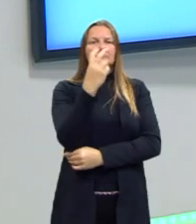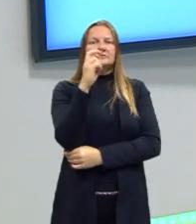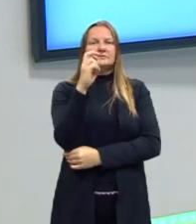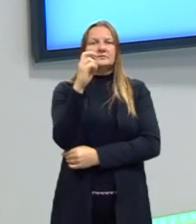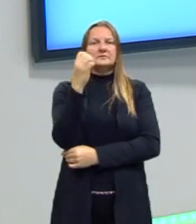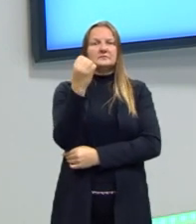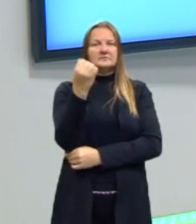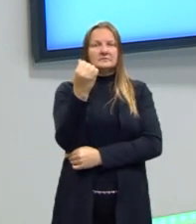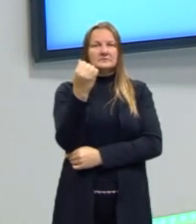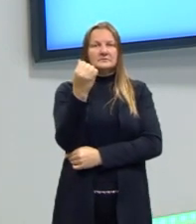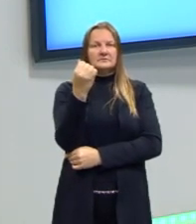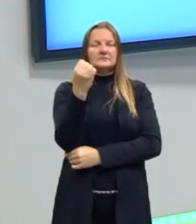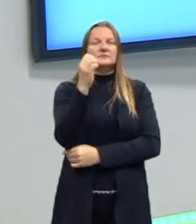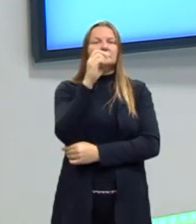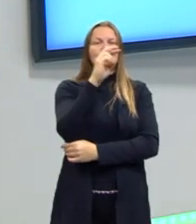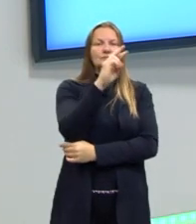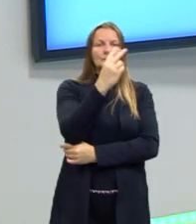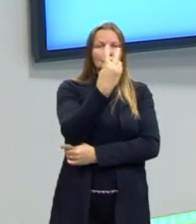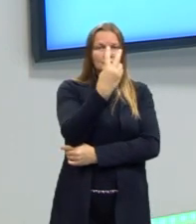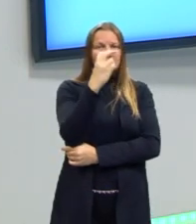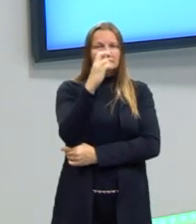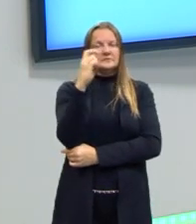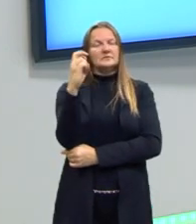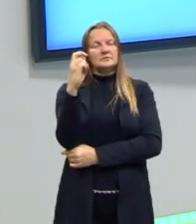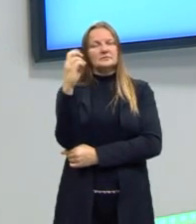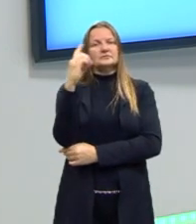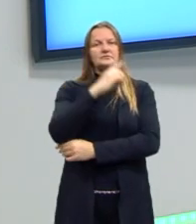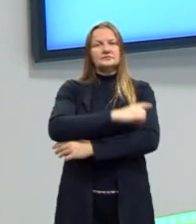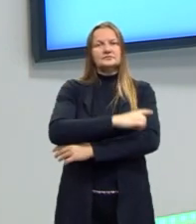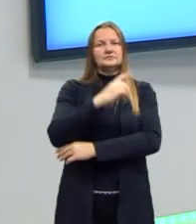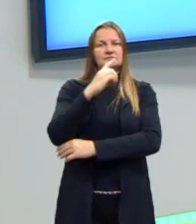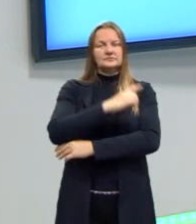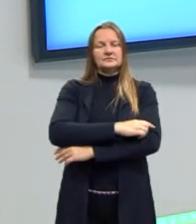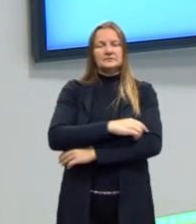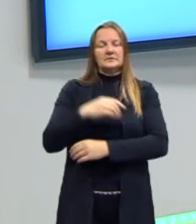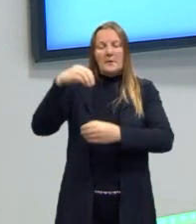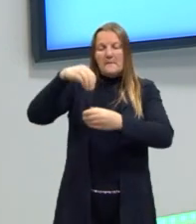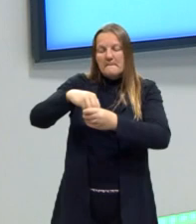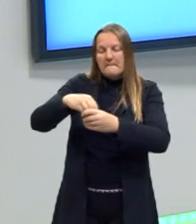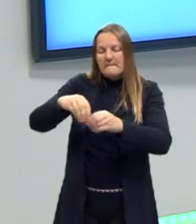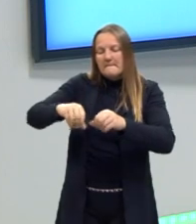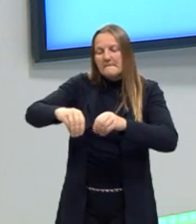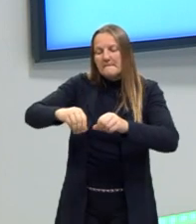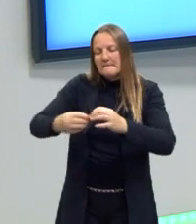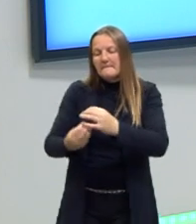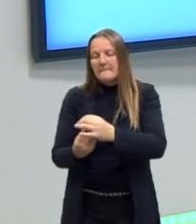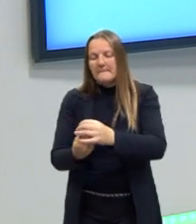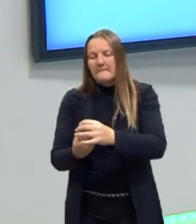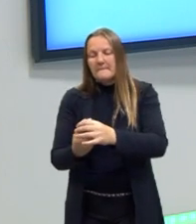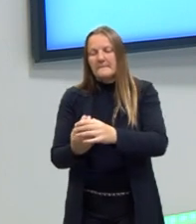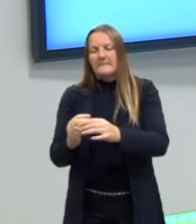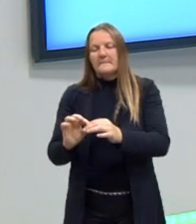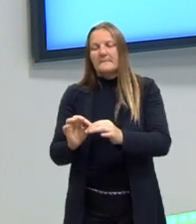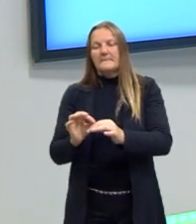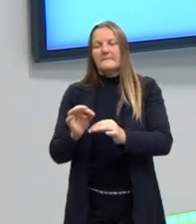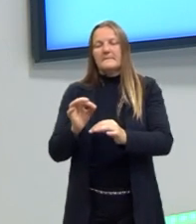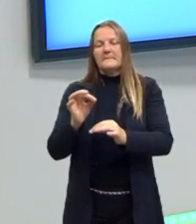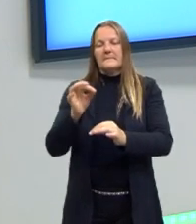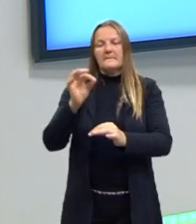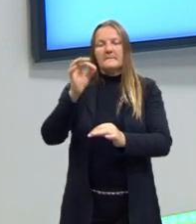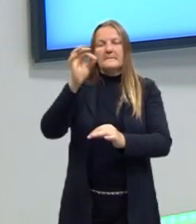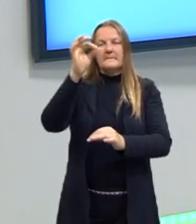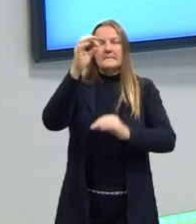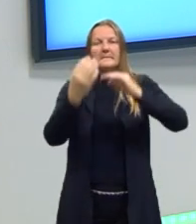255 dias após a data em que ela foi plantada. Então nós contamos ali do tempo zero até